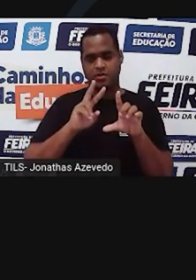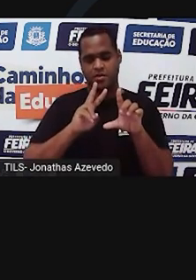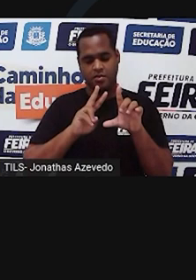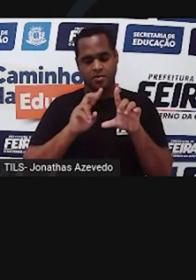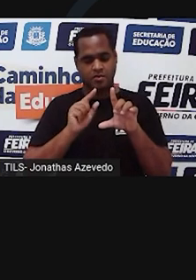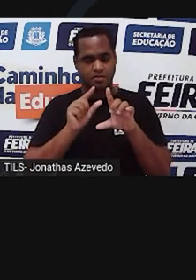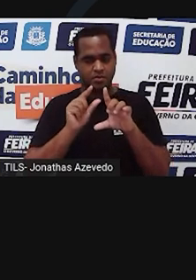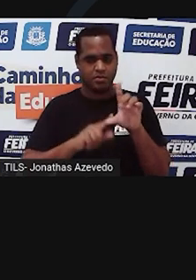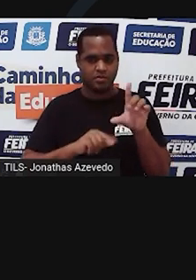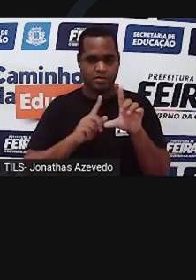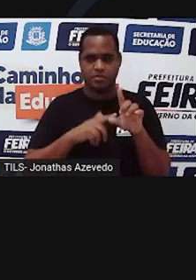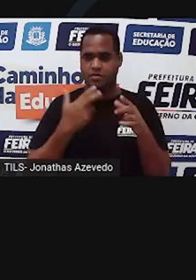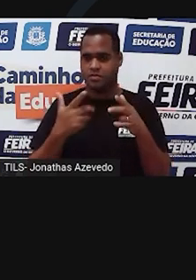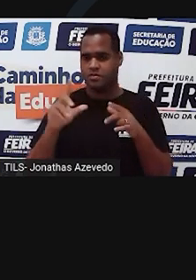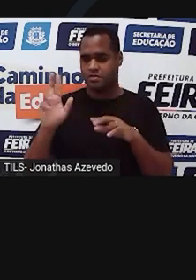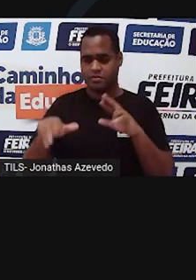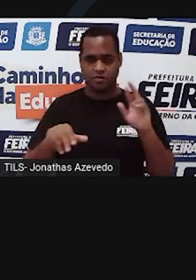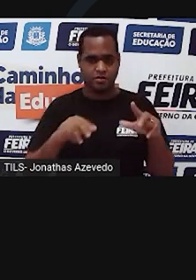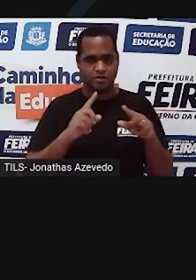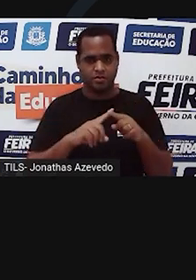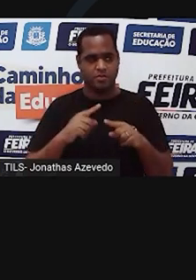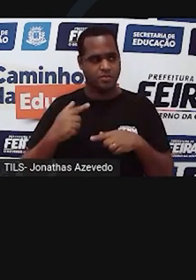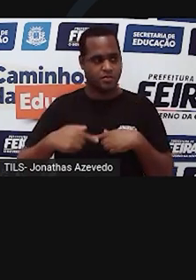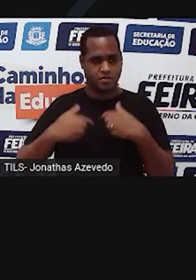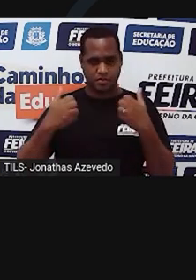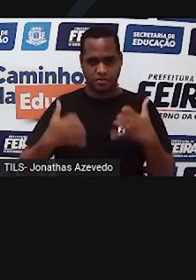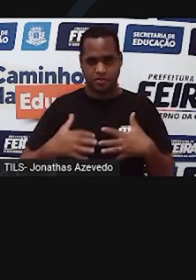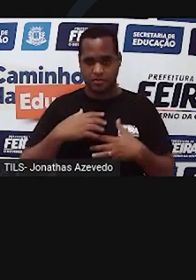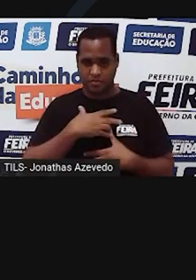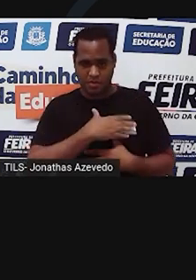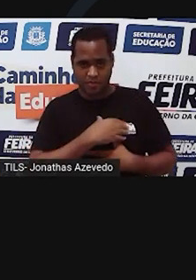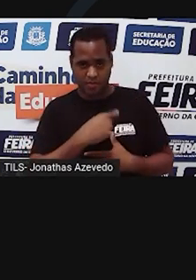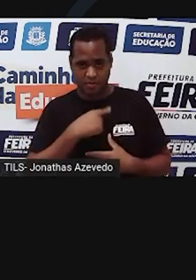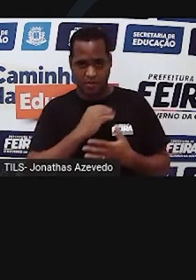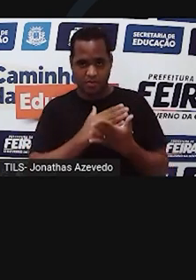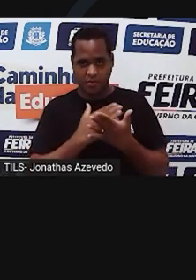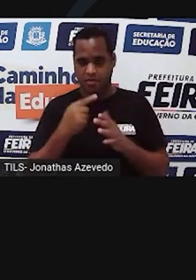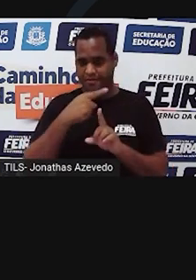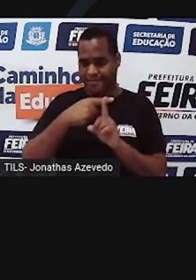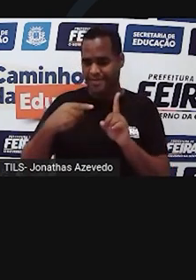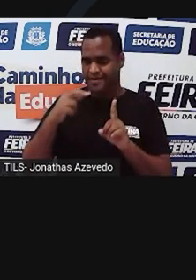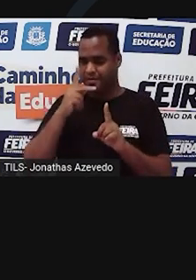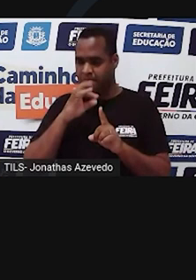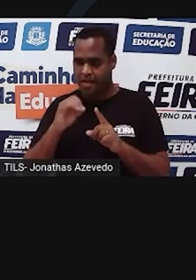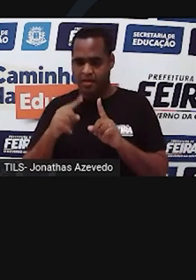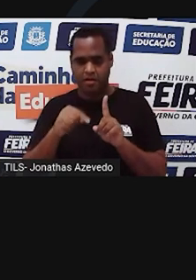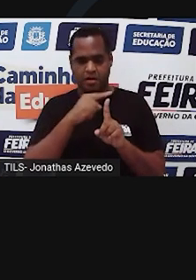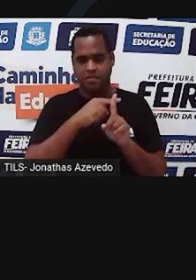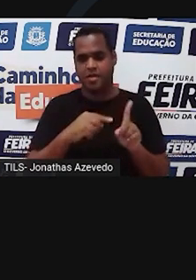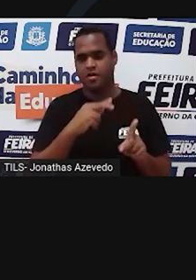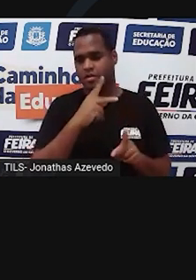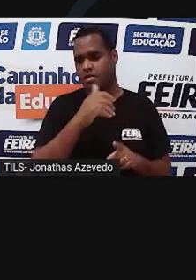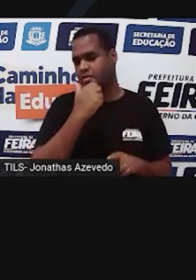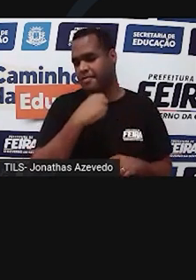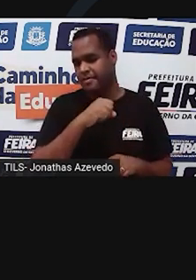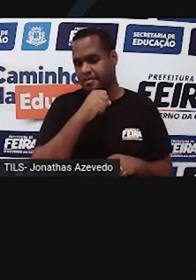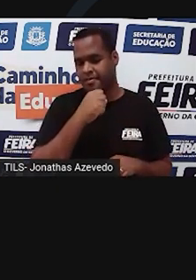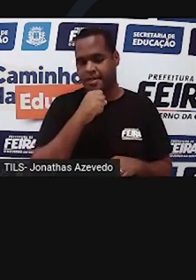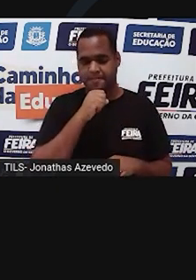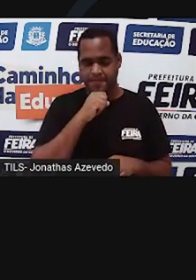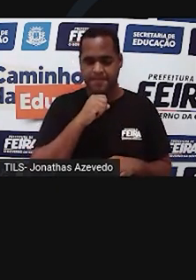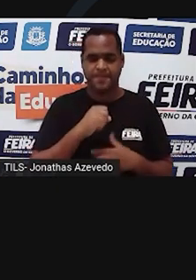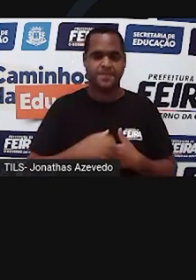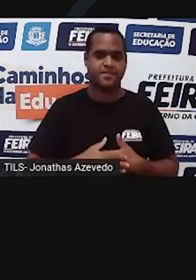Isso porque na fecundação, o filho herda metade das características do pai e a outra metade das características da mãe.